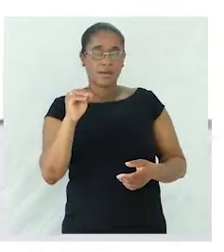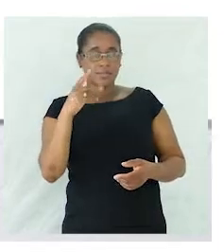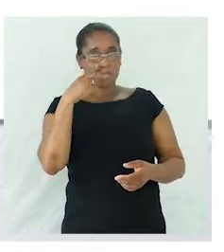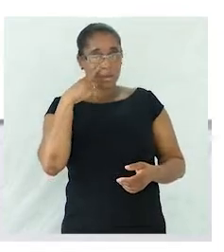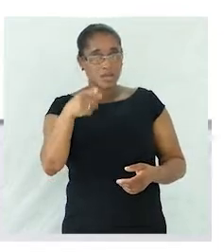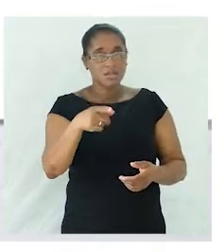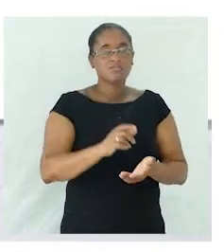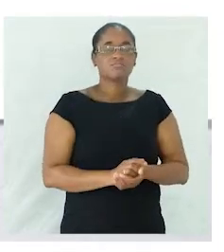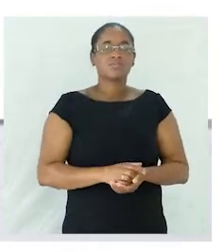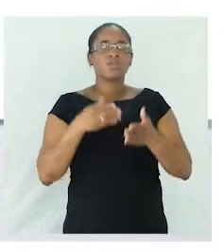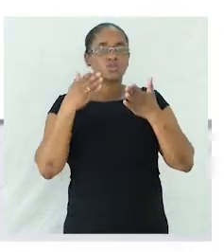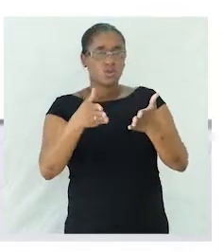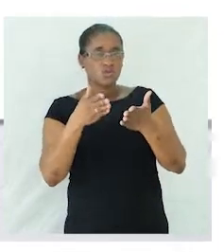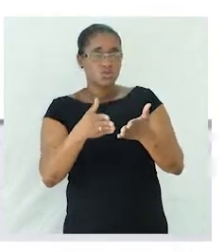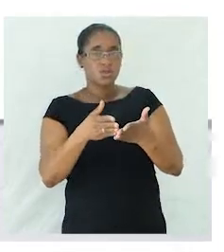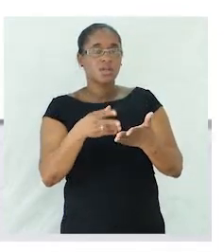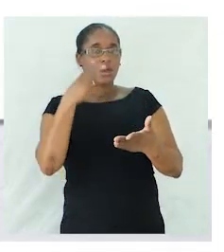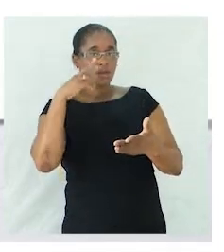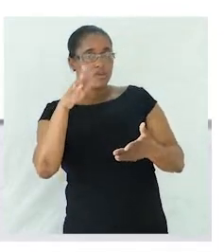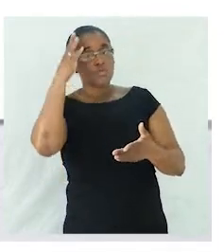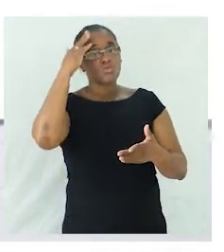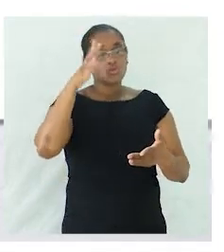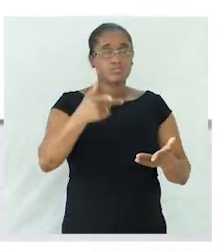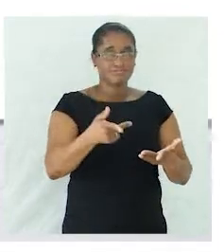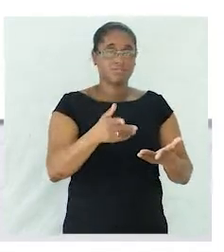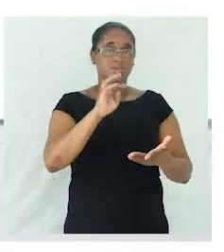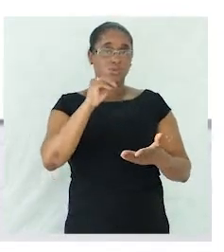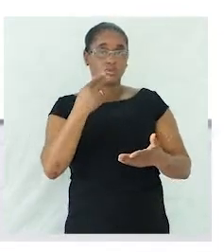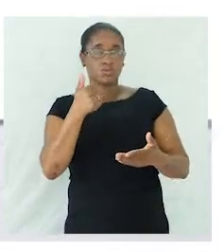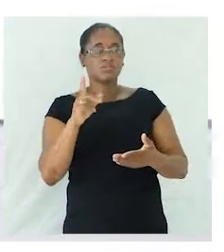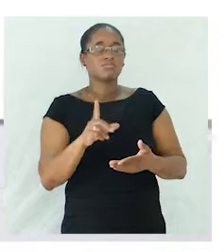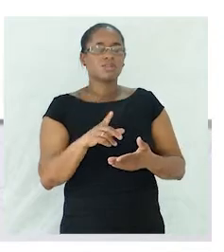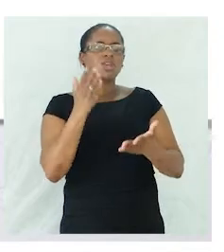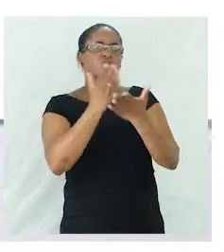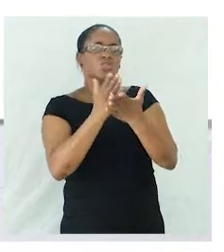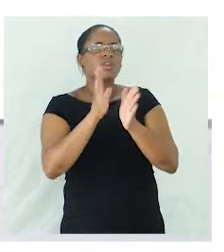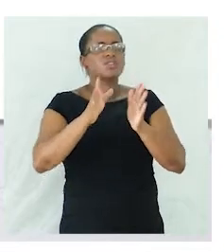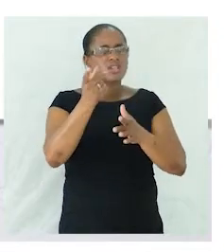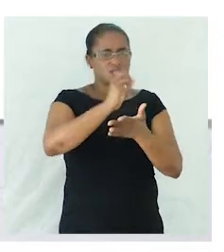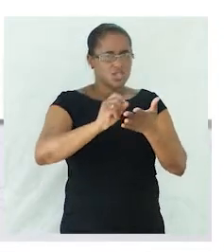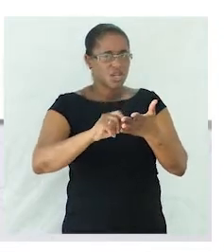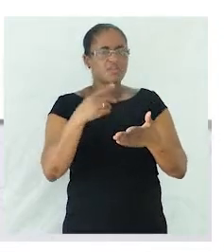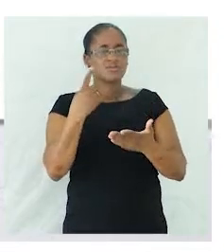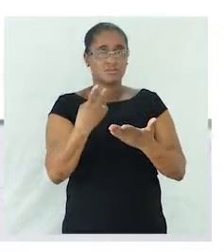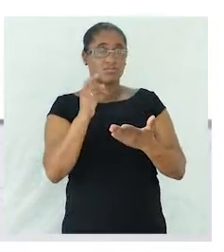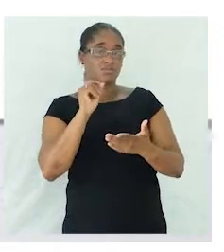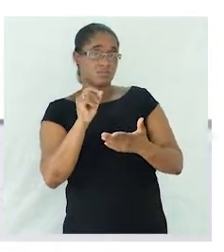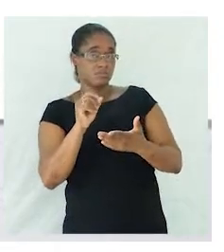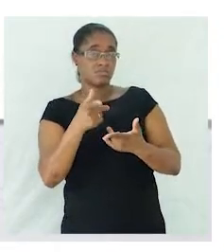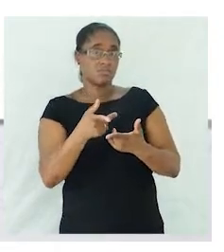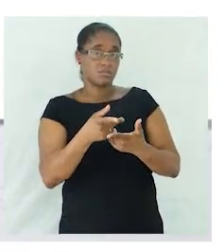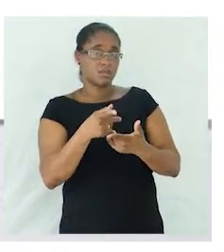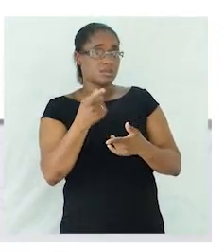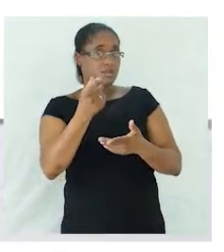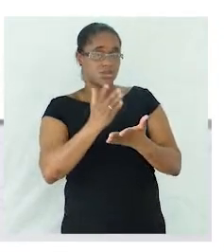a ver o número do substantivo escolas já se escreve no singular a escola e plural escolas então não se